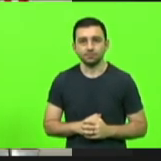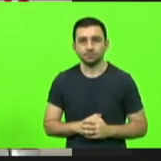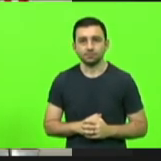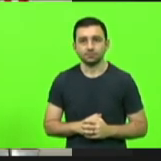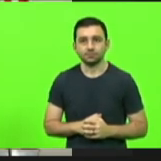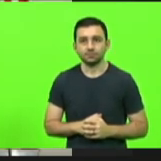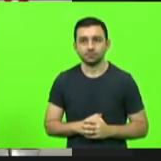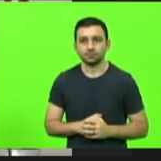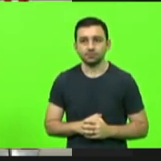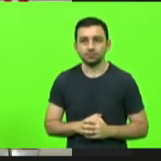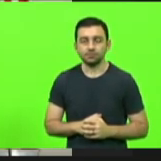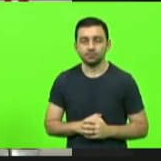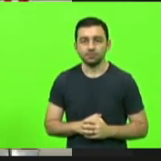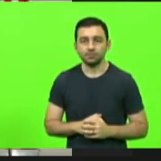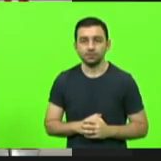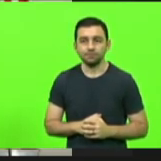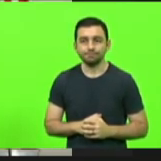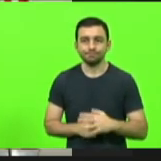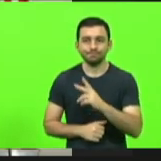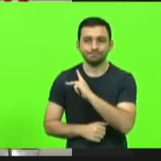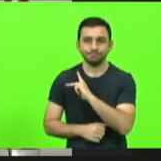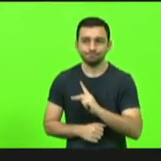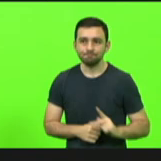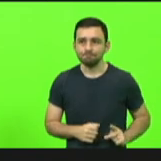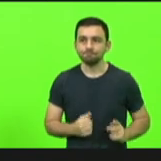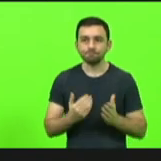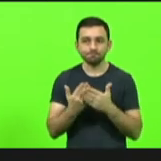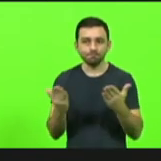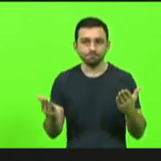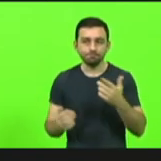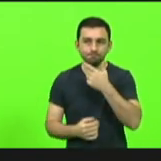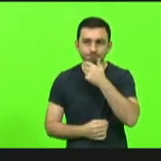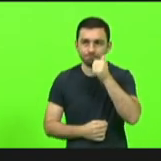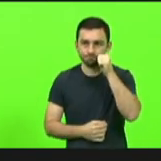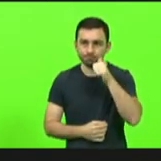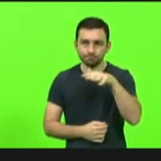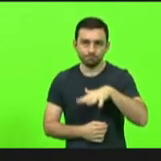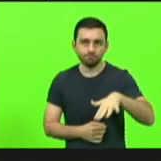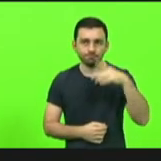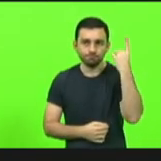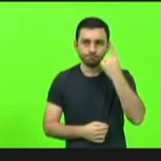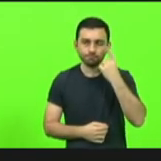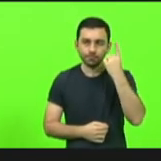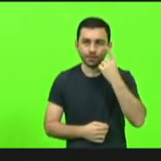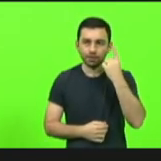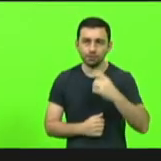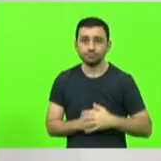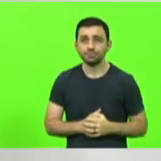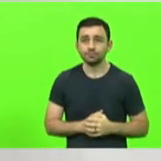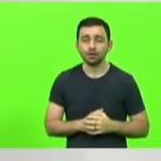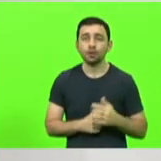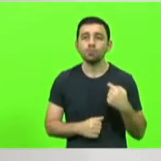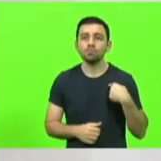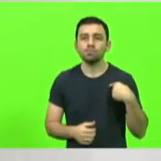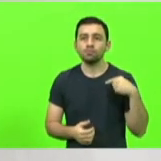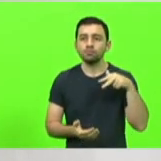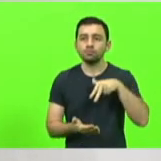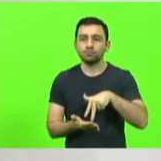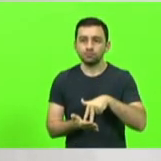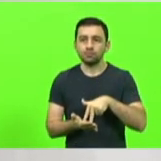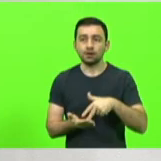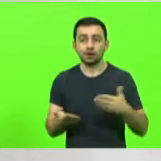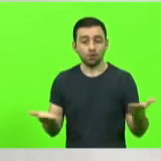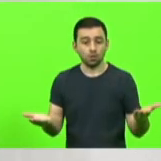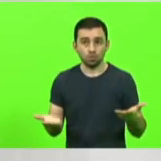senhor presidente senhores e senhoras deputados deputadas o que me faz vir a esta tribuna